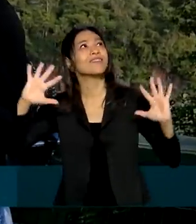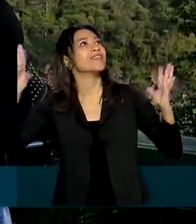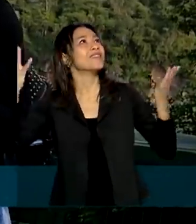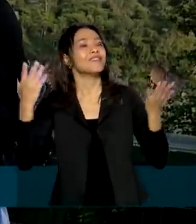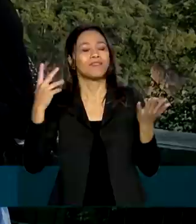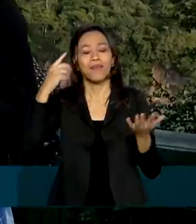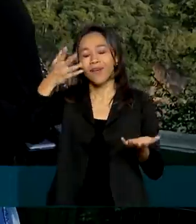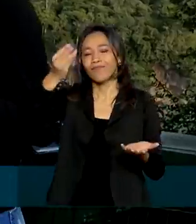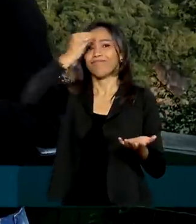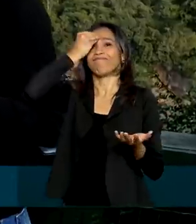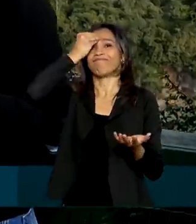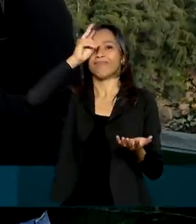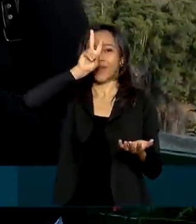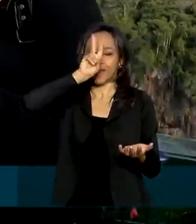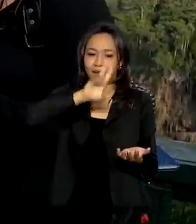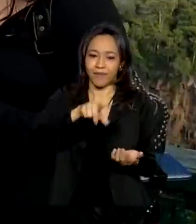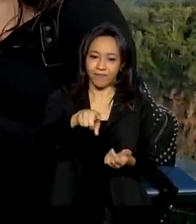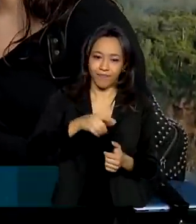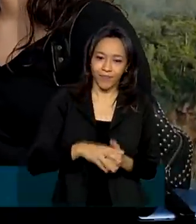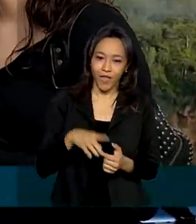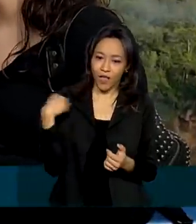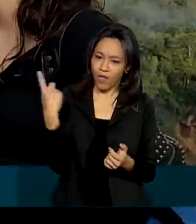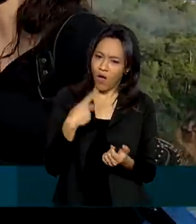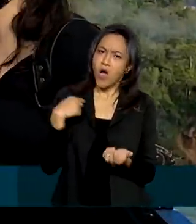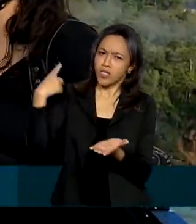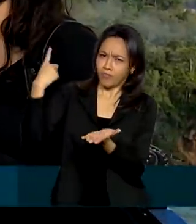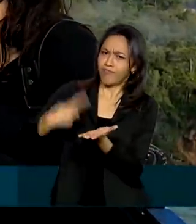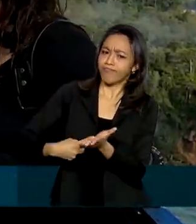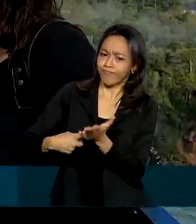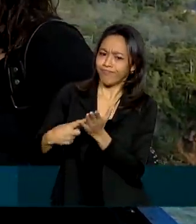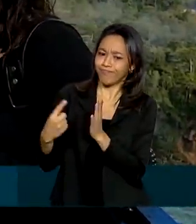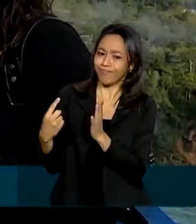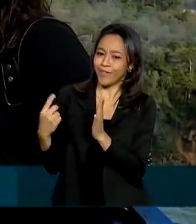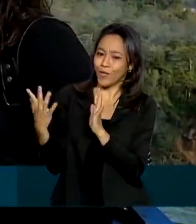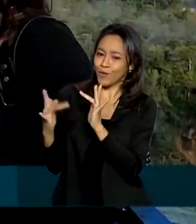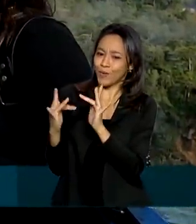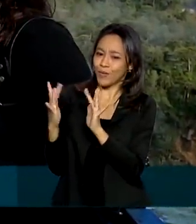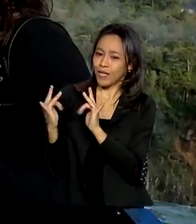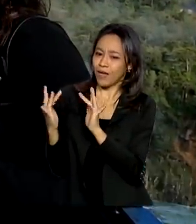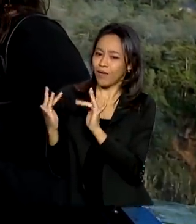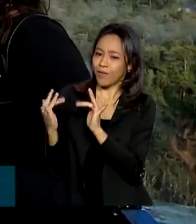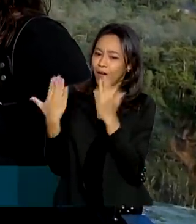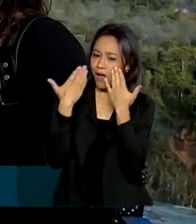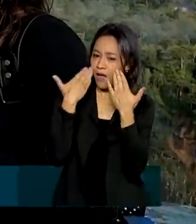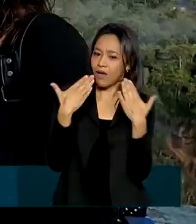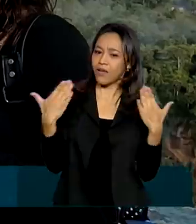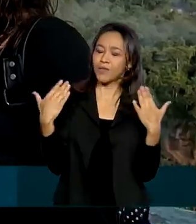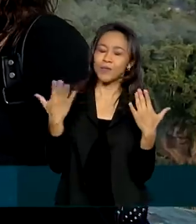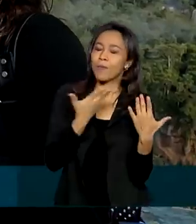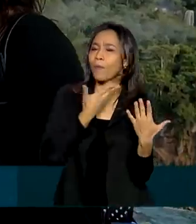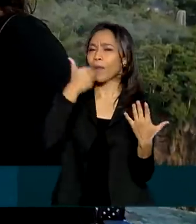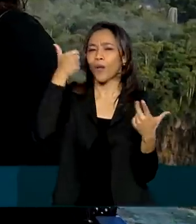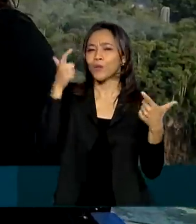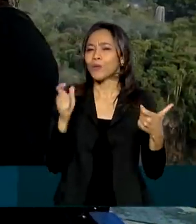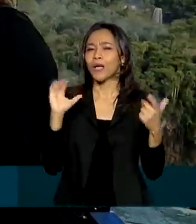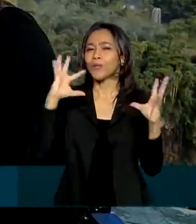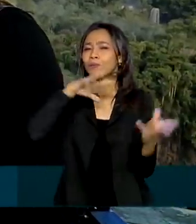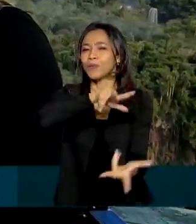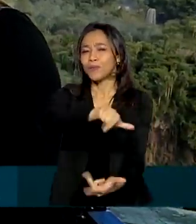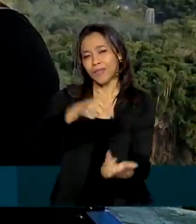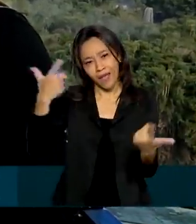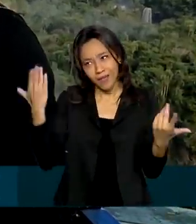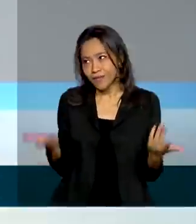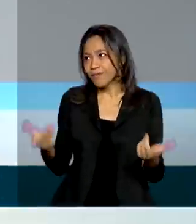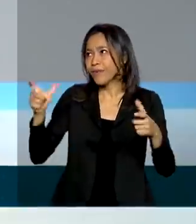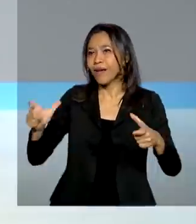lugar marcante. A gente pode oficializar, tornar público isso, num dos melhores lugares do mundo, que é as cataratas.